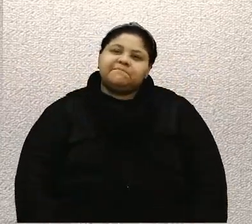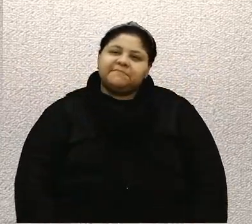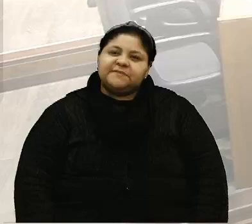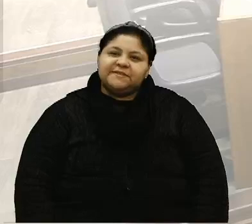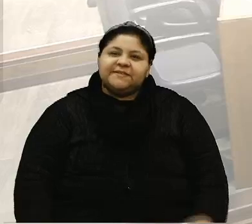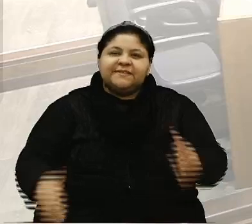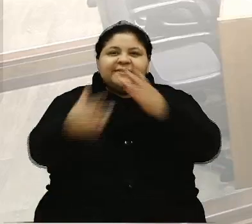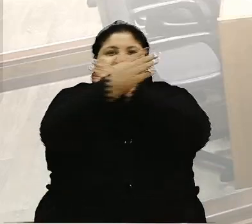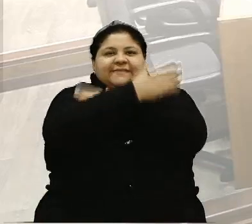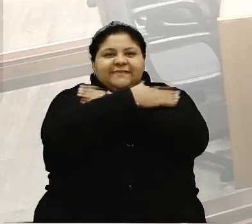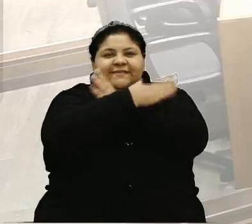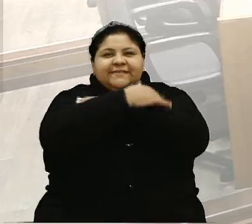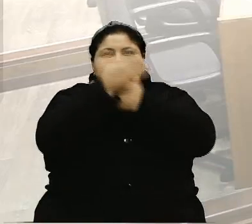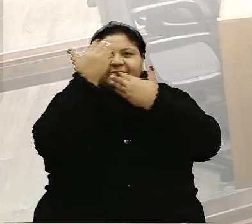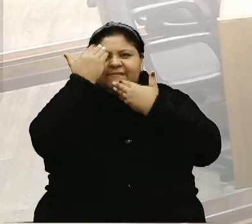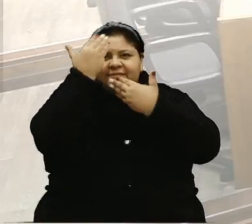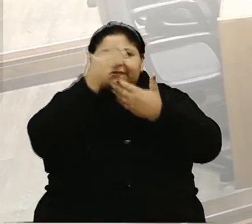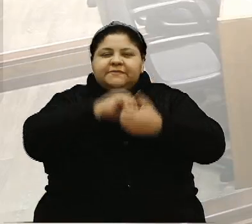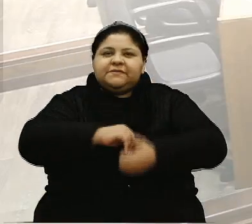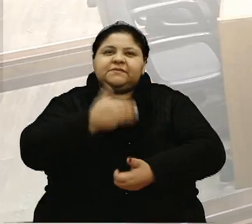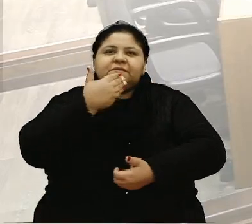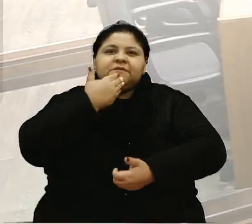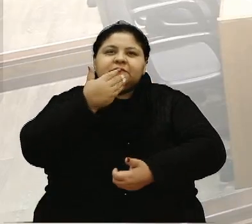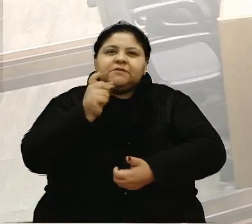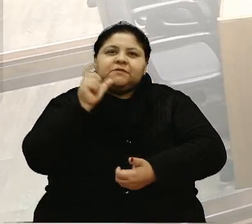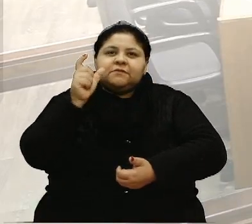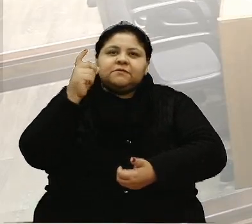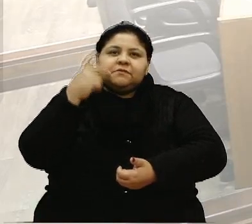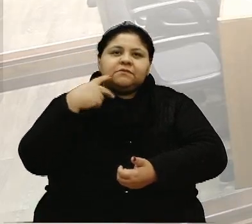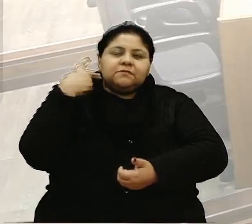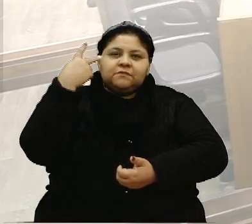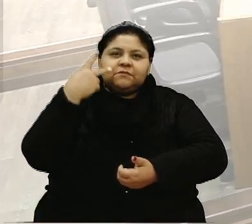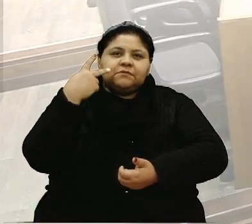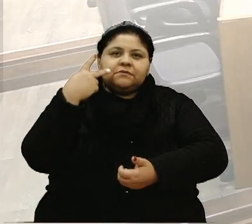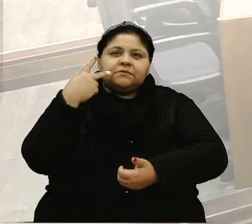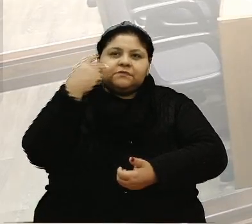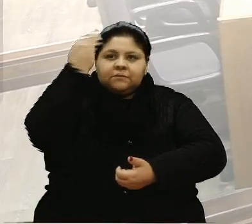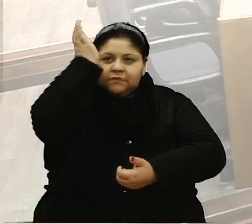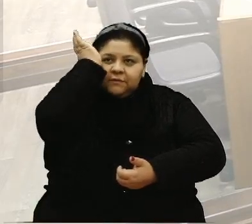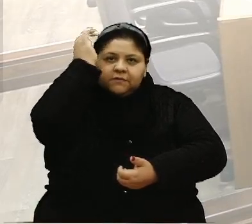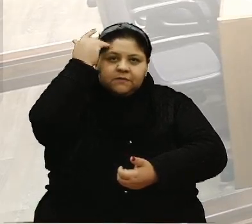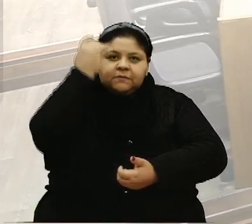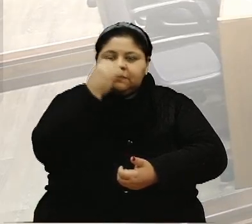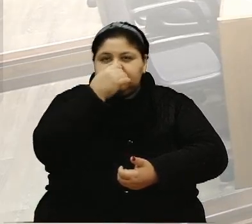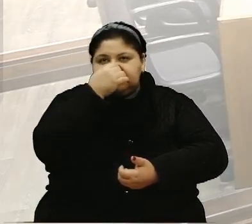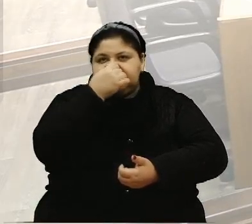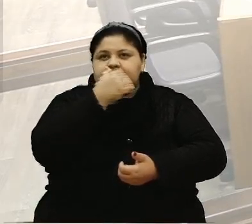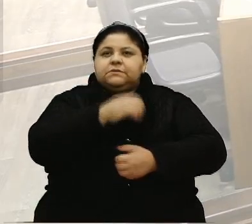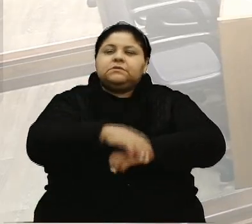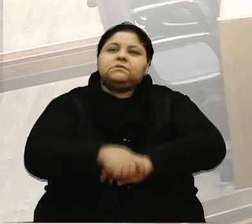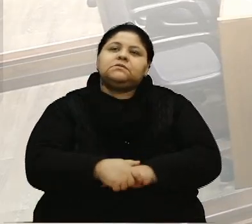Um grande abraço. Obrigado. Peço a palavra. Com a palavra, vereador Felipe Grêmio Maier. Peço a palavra.